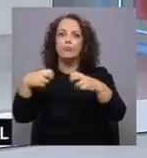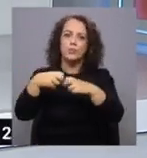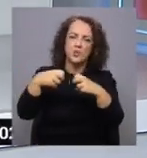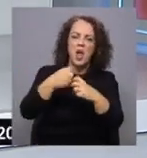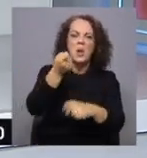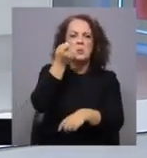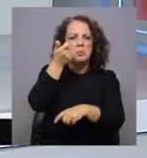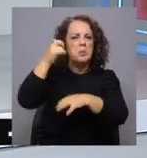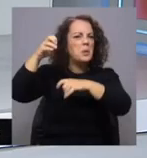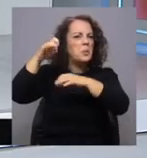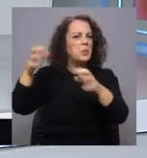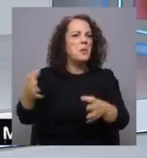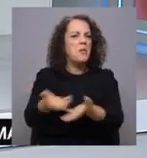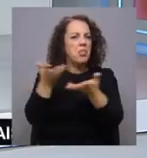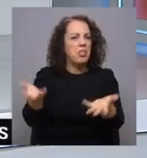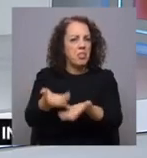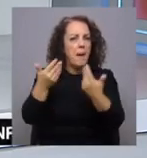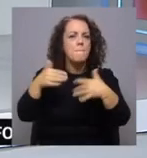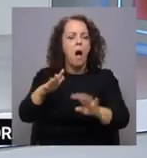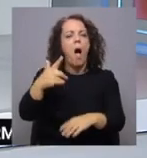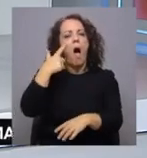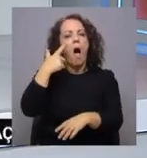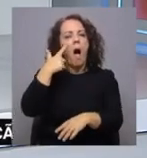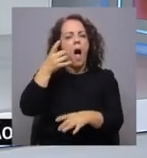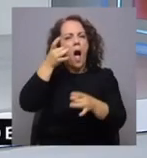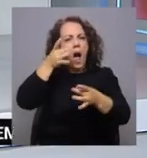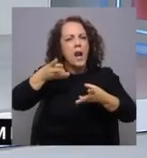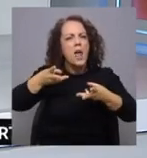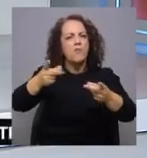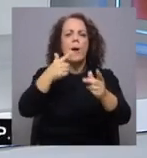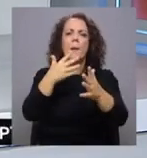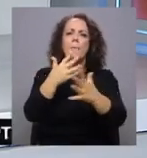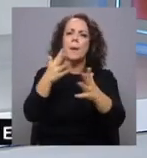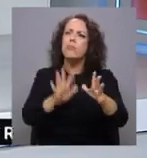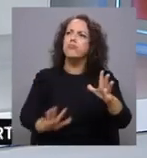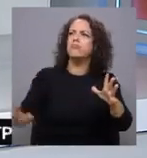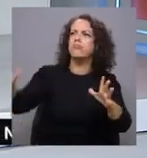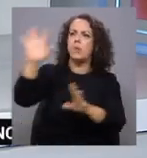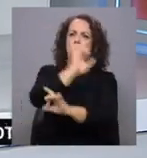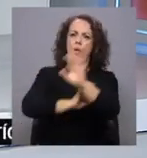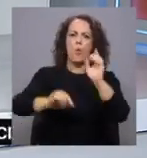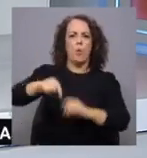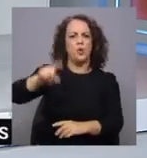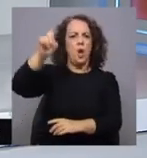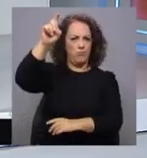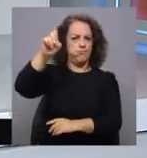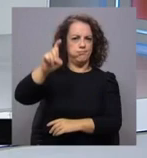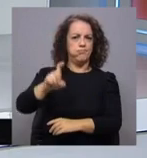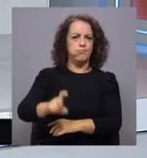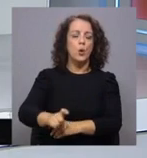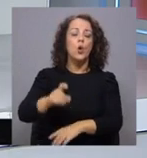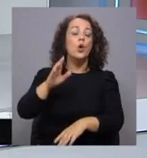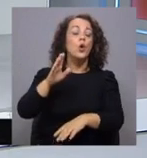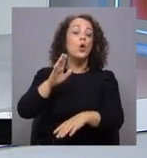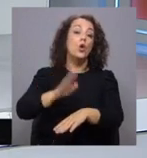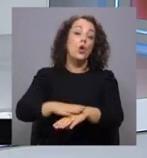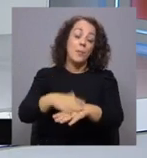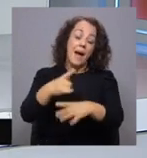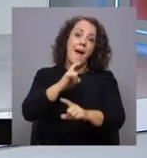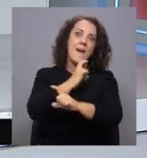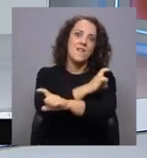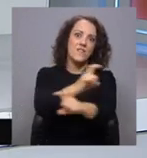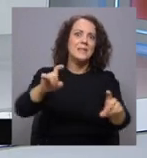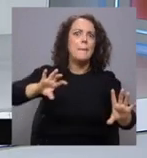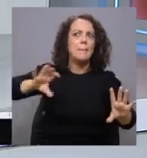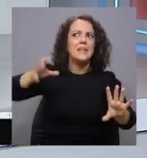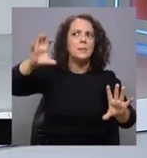aguaceiros fracos, mas vai persistir muito no voeiro em grande parte do continente europeu durante o dia de hoje, a justificar avisos meteorológicos em muitos países,